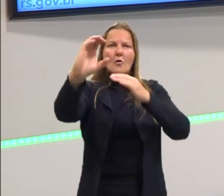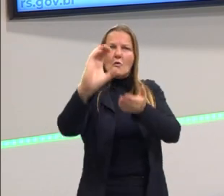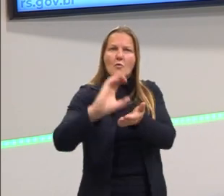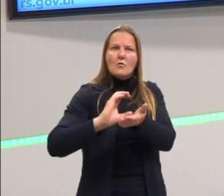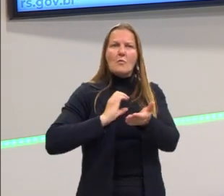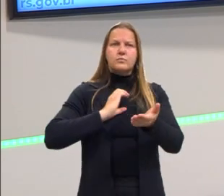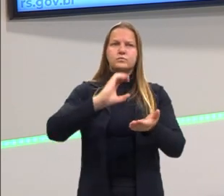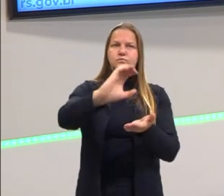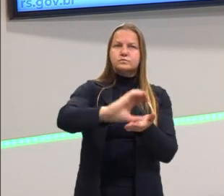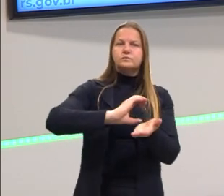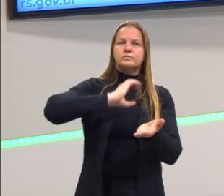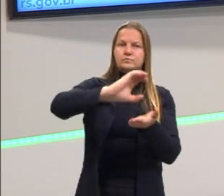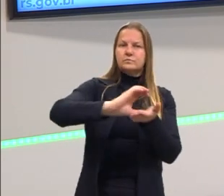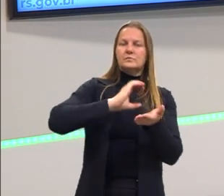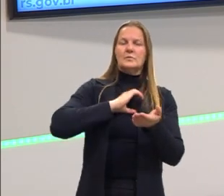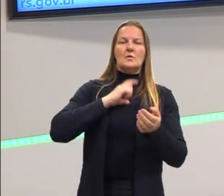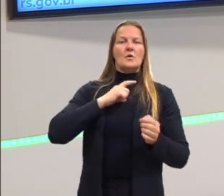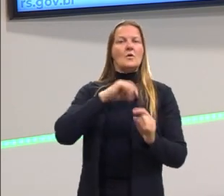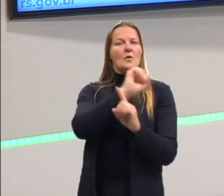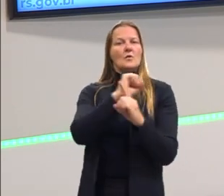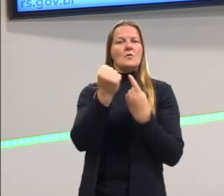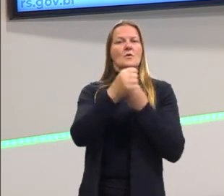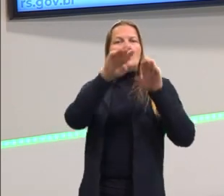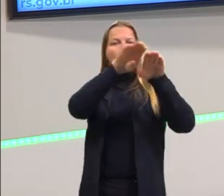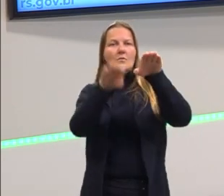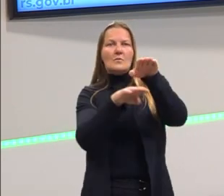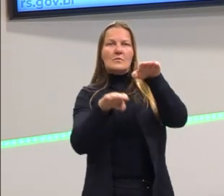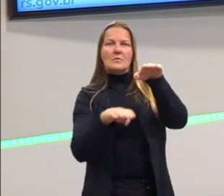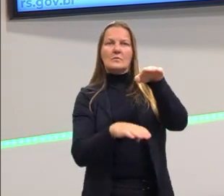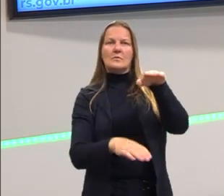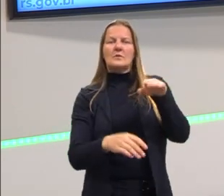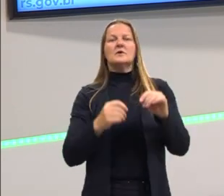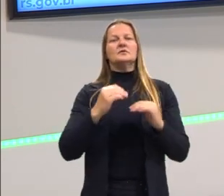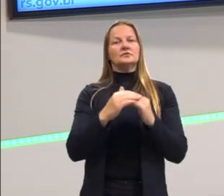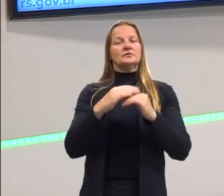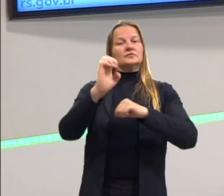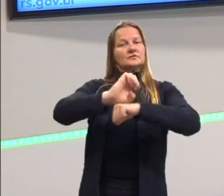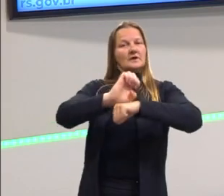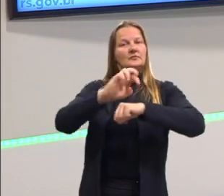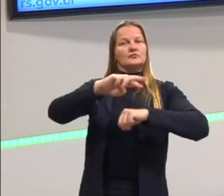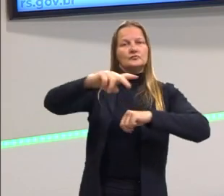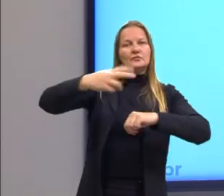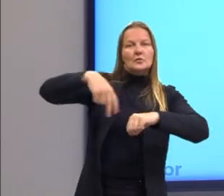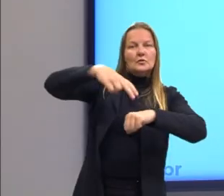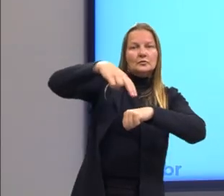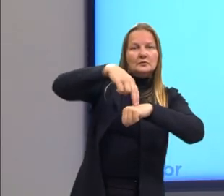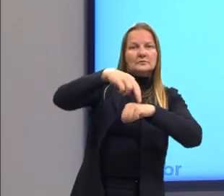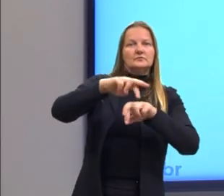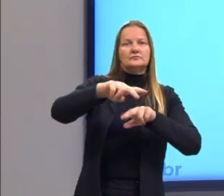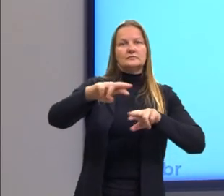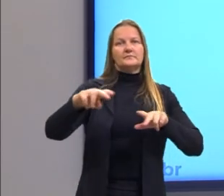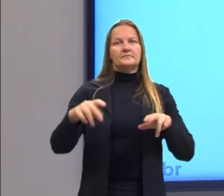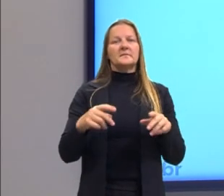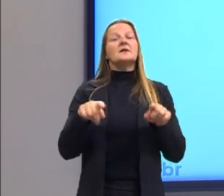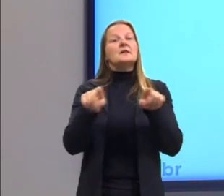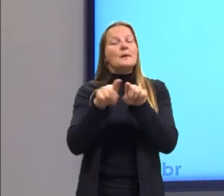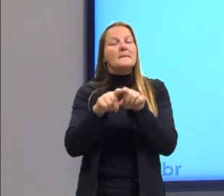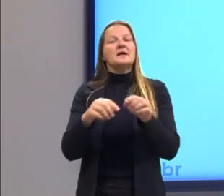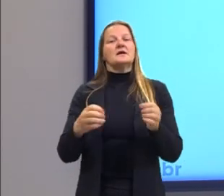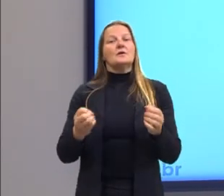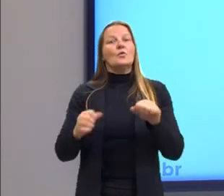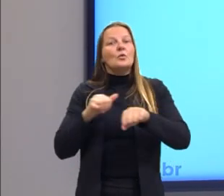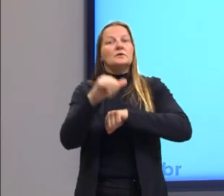e, a partir daí, ela se torna uma outra, uma classe social importante na formação dos estados nacionais. E também ocorrem as grandes navegações.